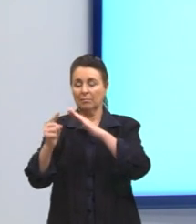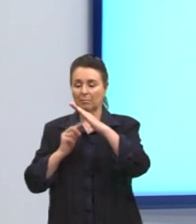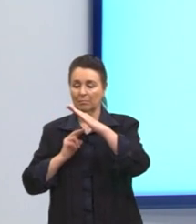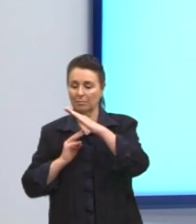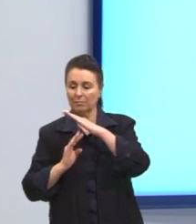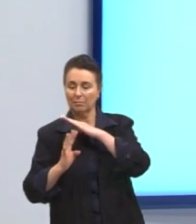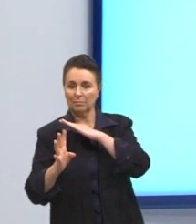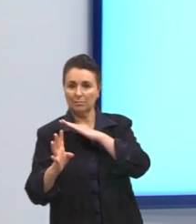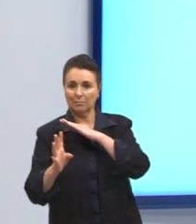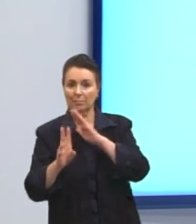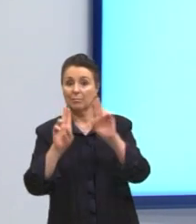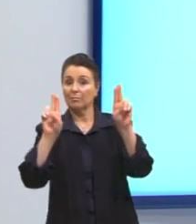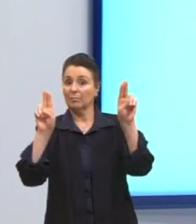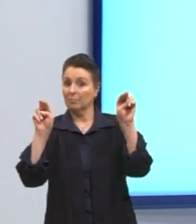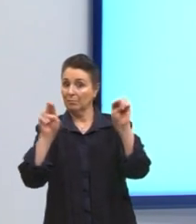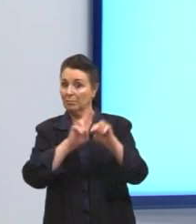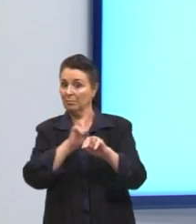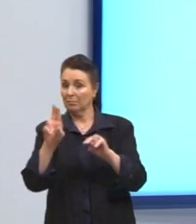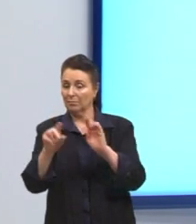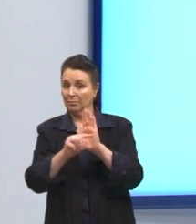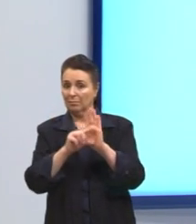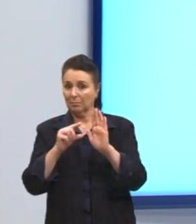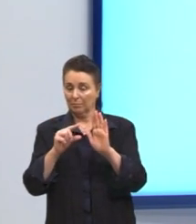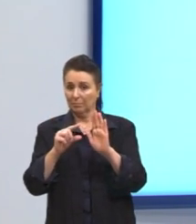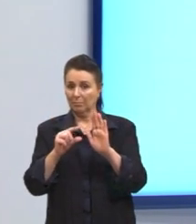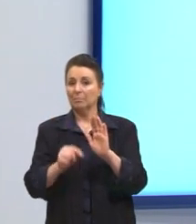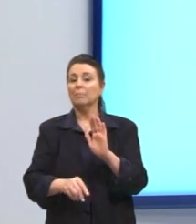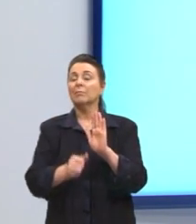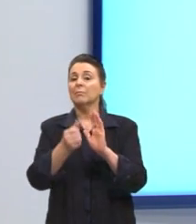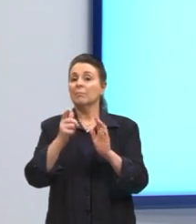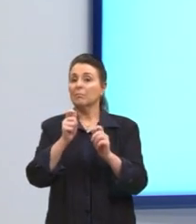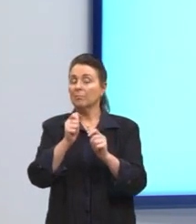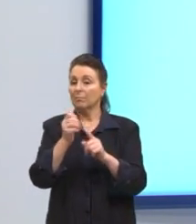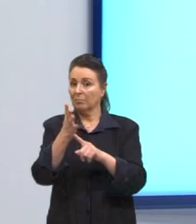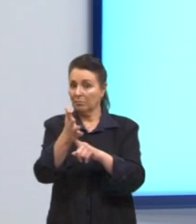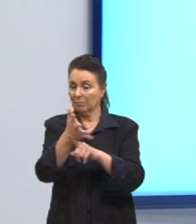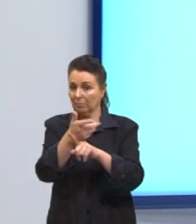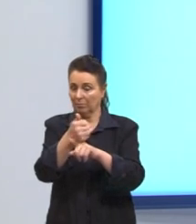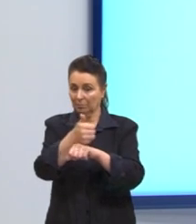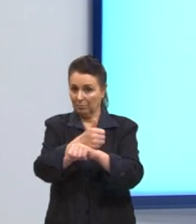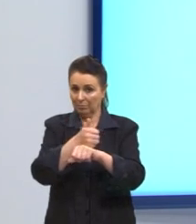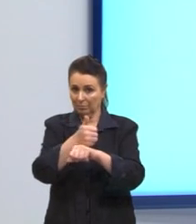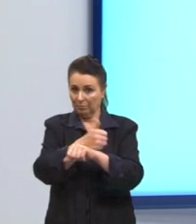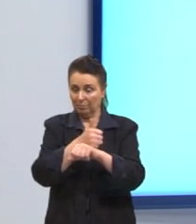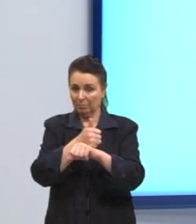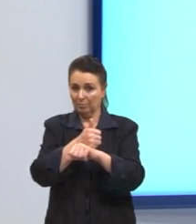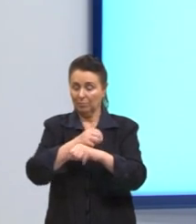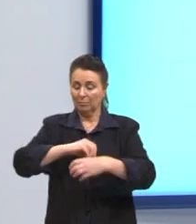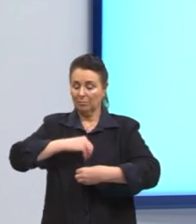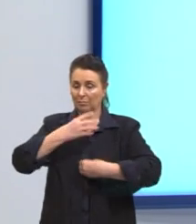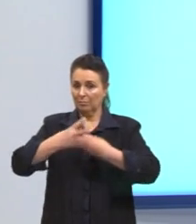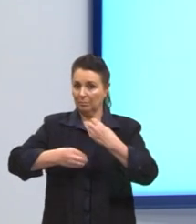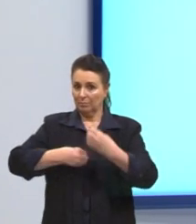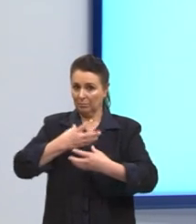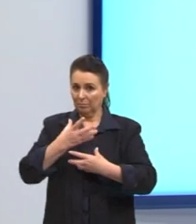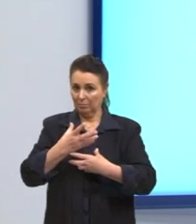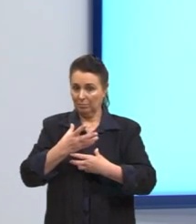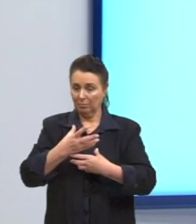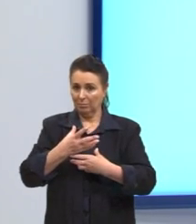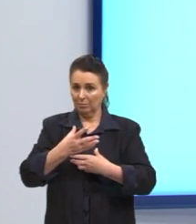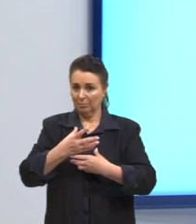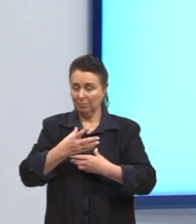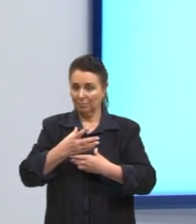porque é o nome de uma obra, o artista expressionista, aí tem uma vírgula em sua obra Os Retirantes, vírgula. Os